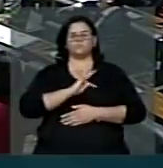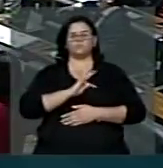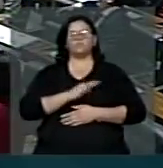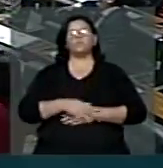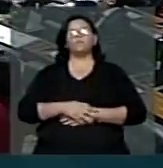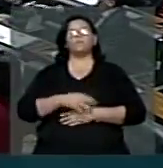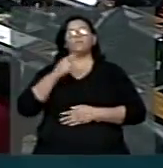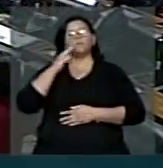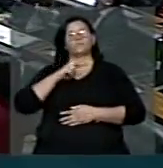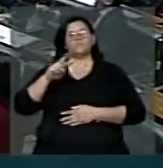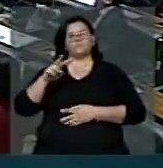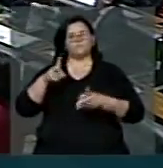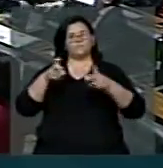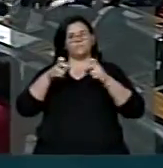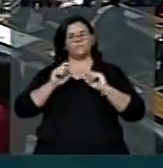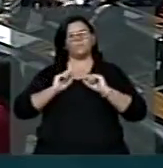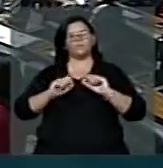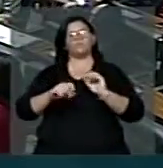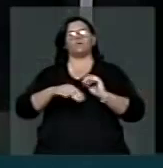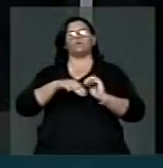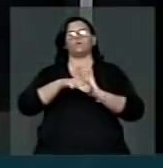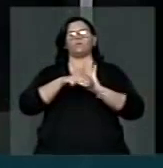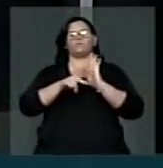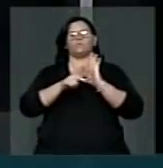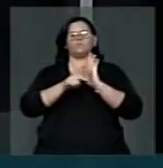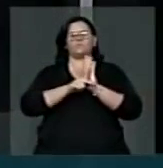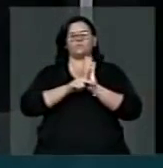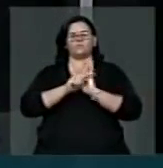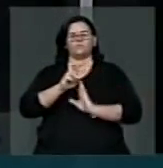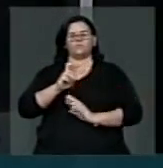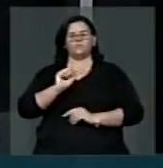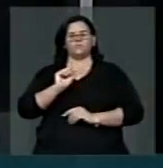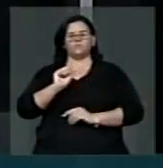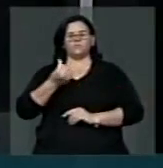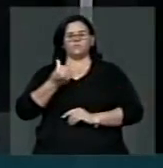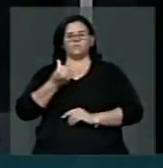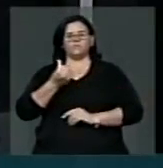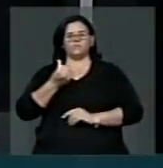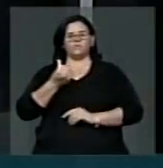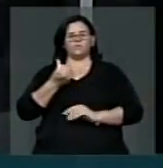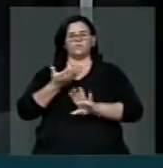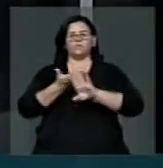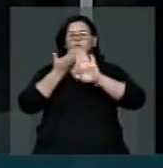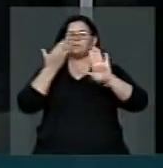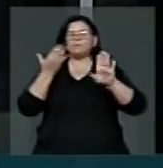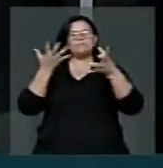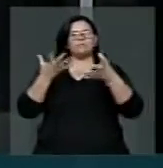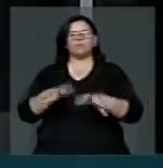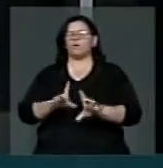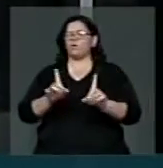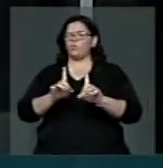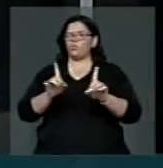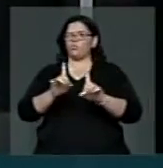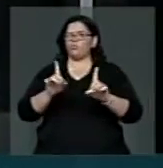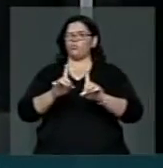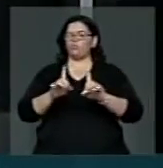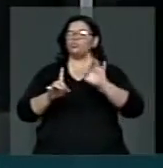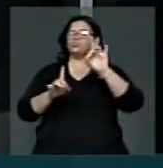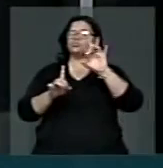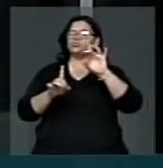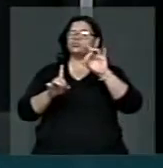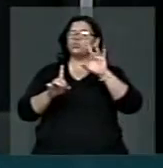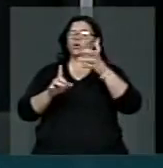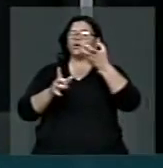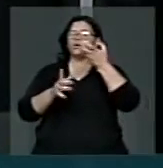MP 586, longe de ser um apartheid, é um chamamento a um